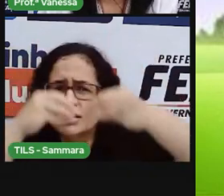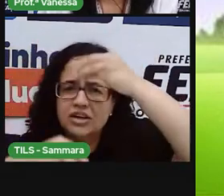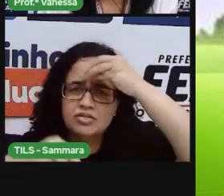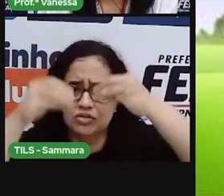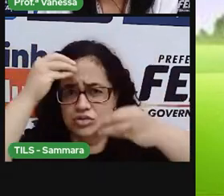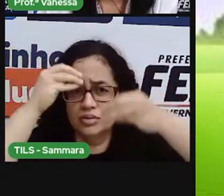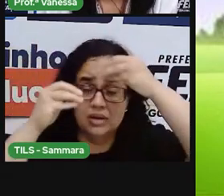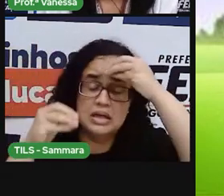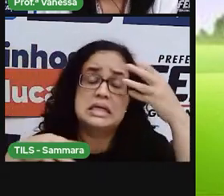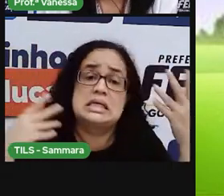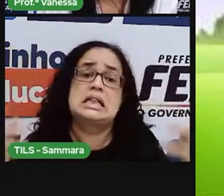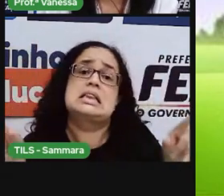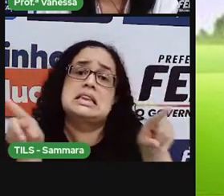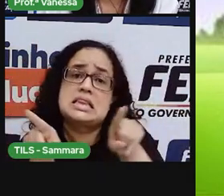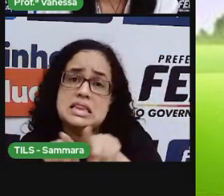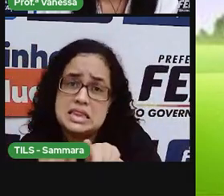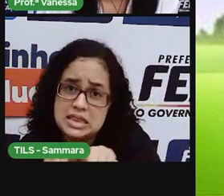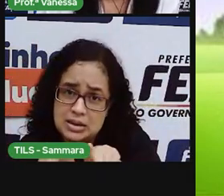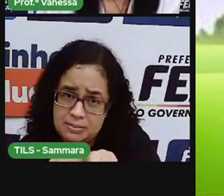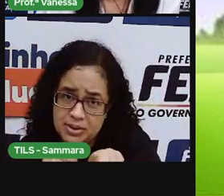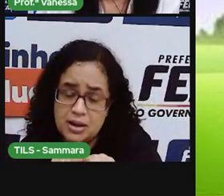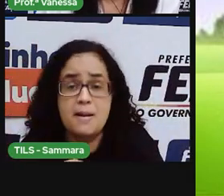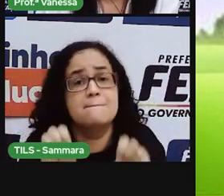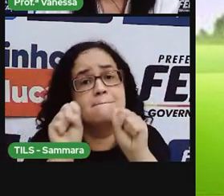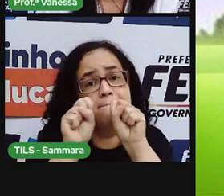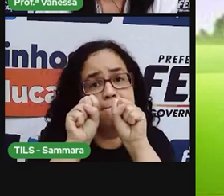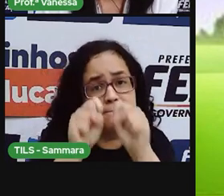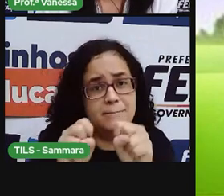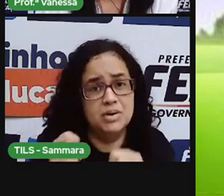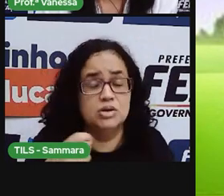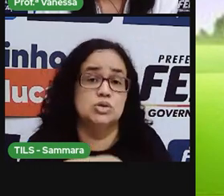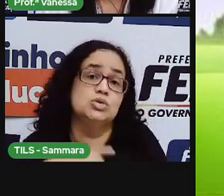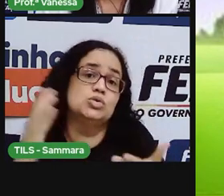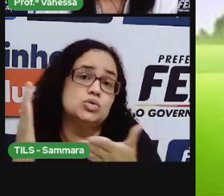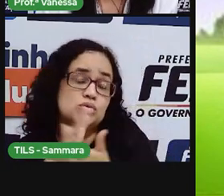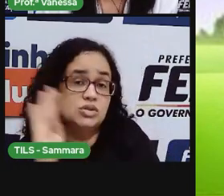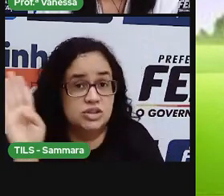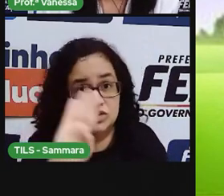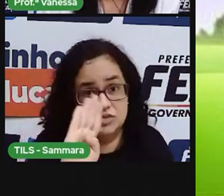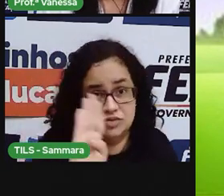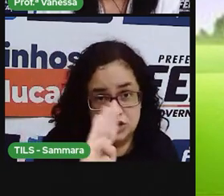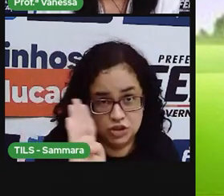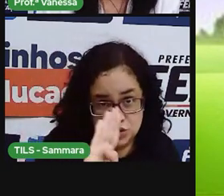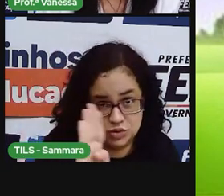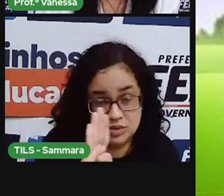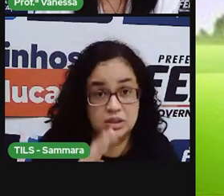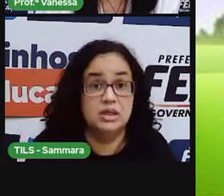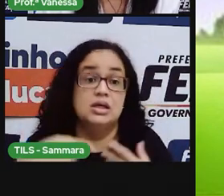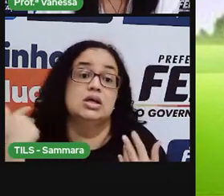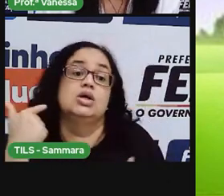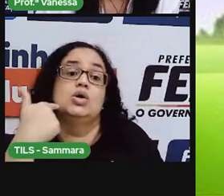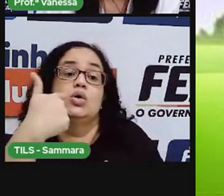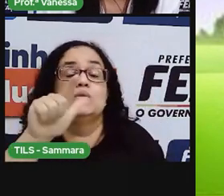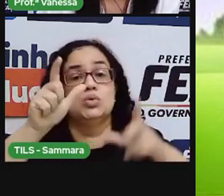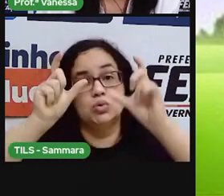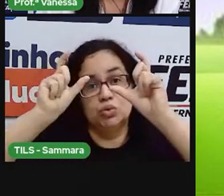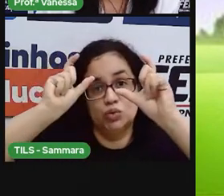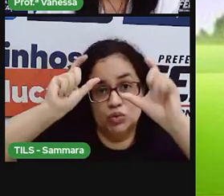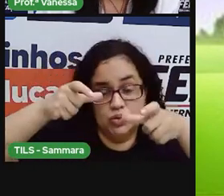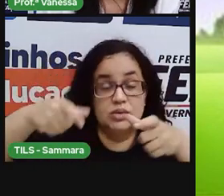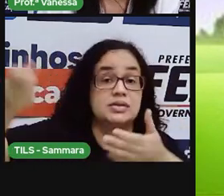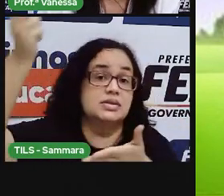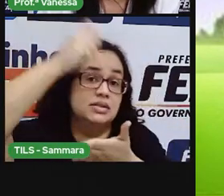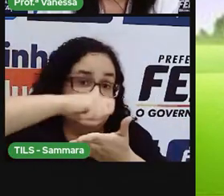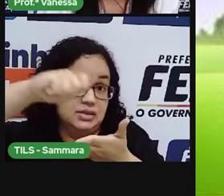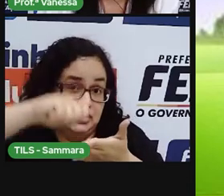umas pras outras, mas elas também podem aparecer nos livros e em outros lugares